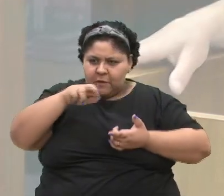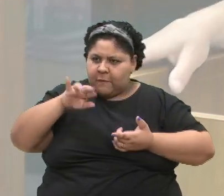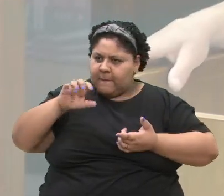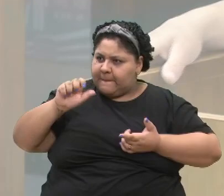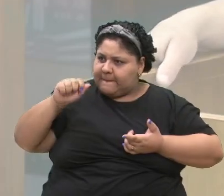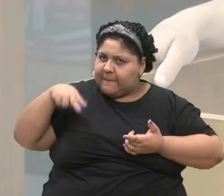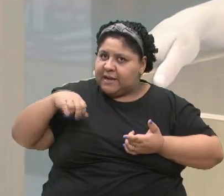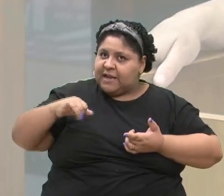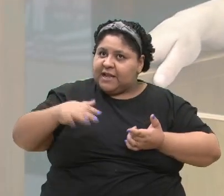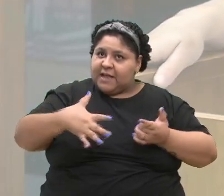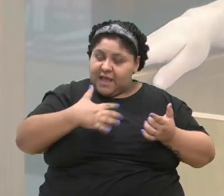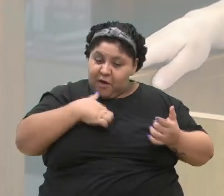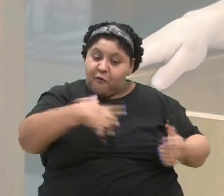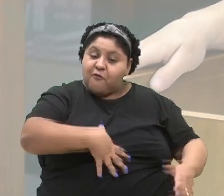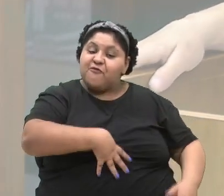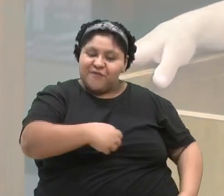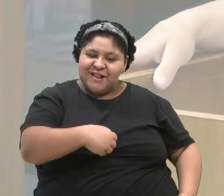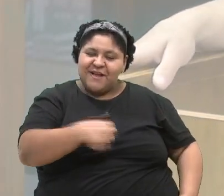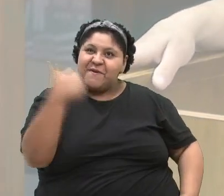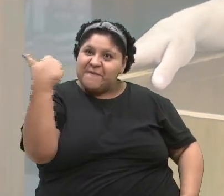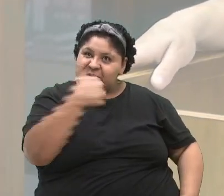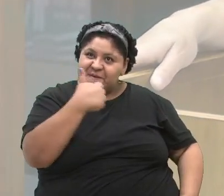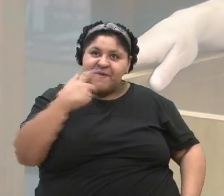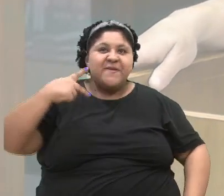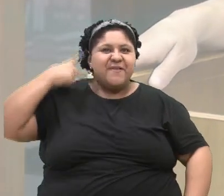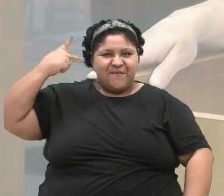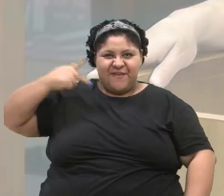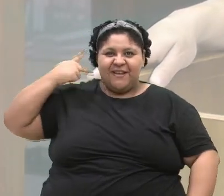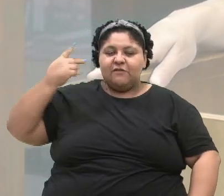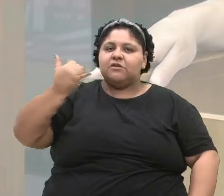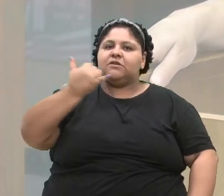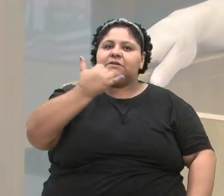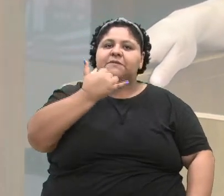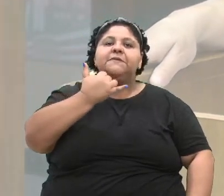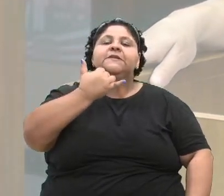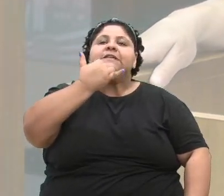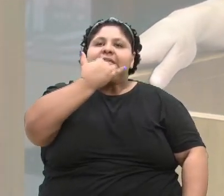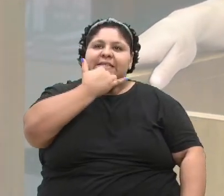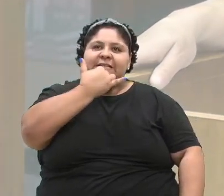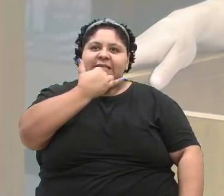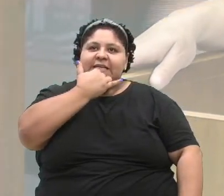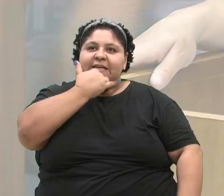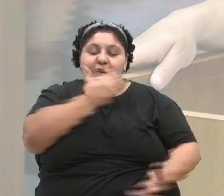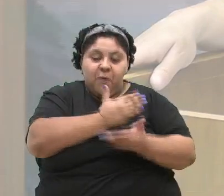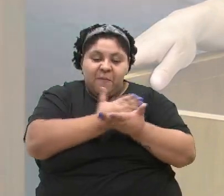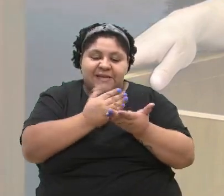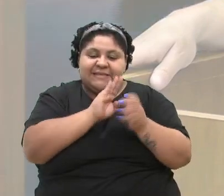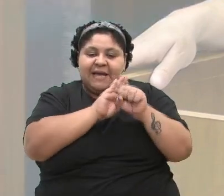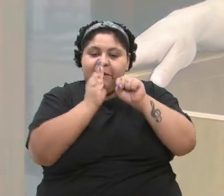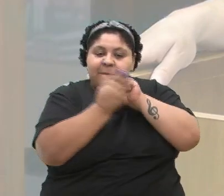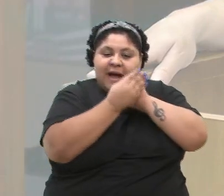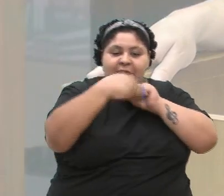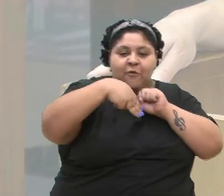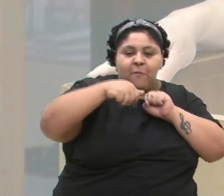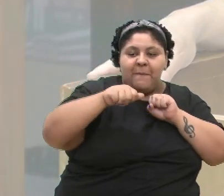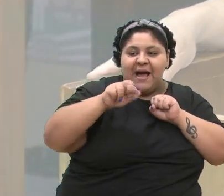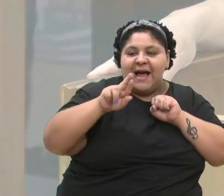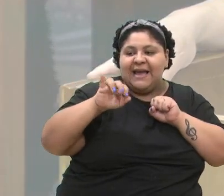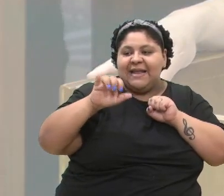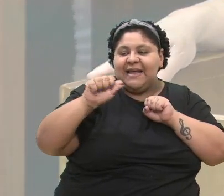filho do Mariane, o primeiro vereador dessa região aqui nessa casa, com muito orgulho, com muito orgulho,